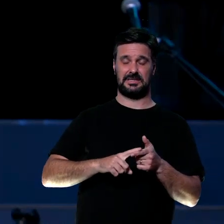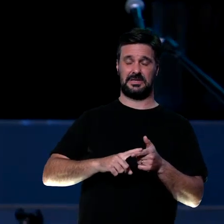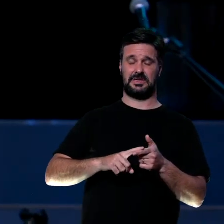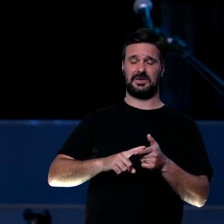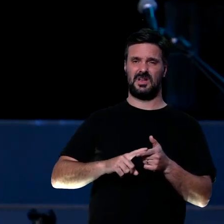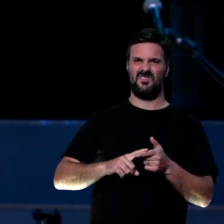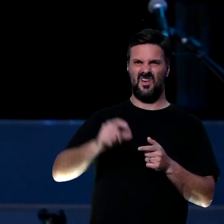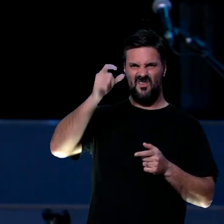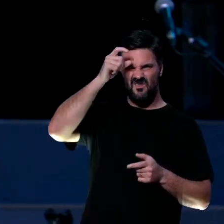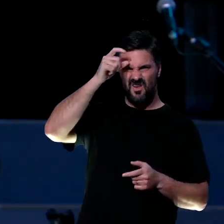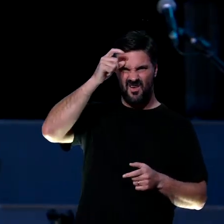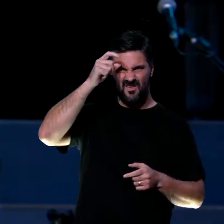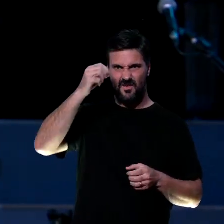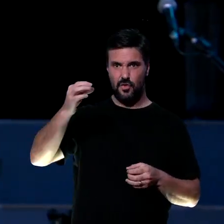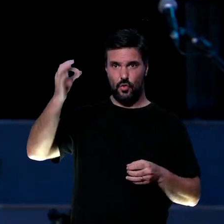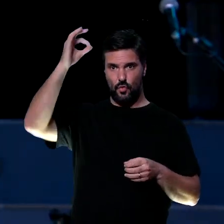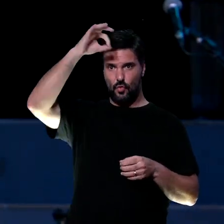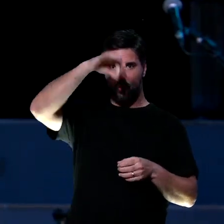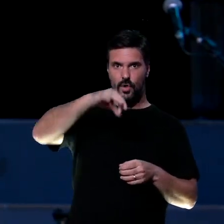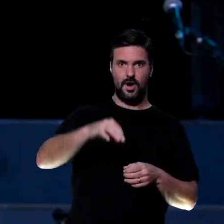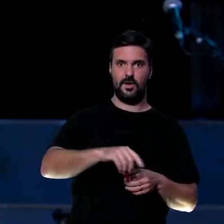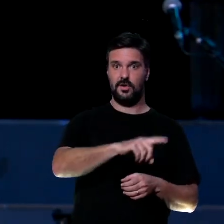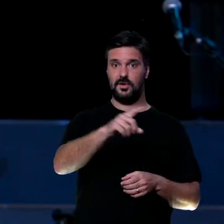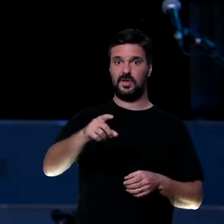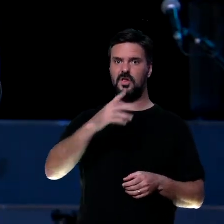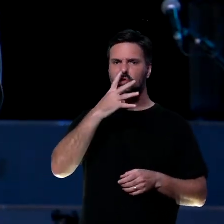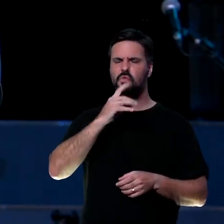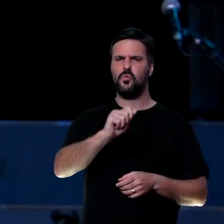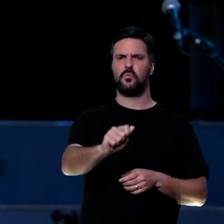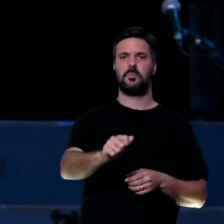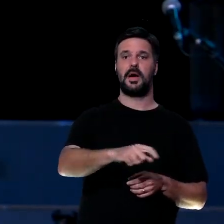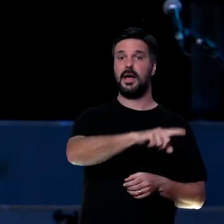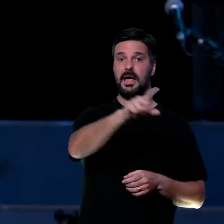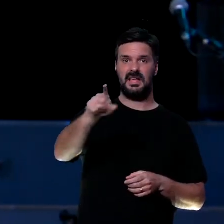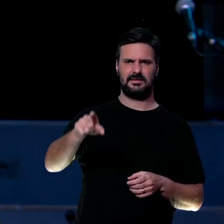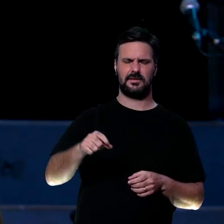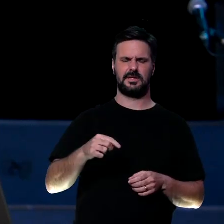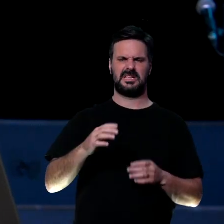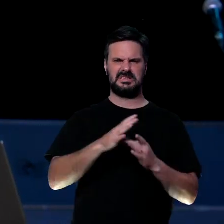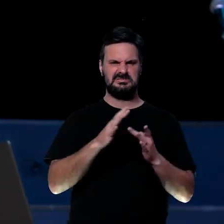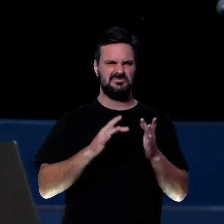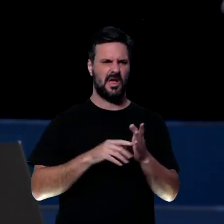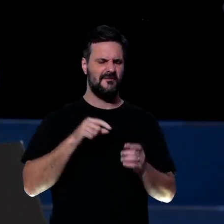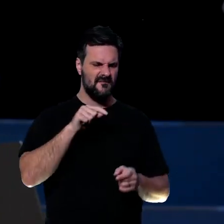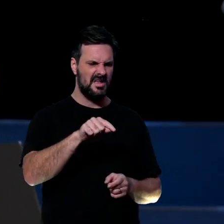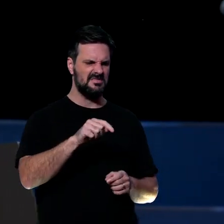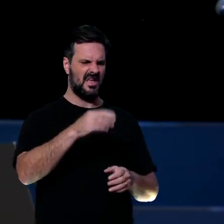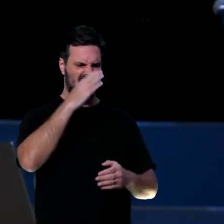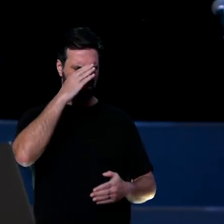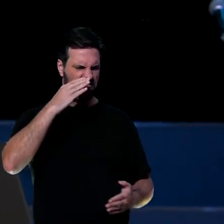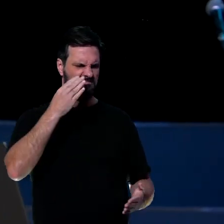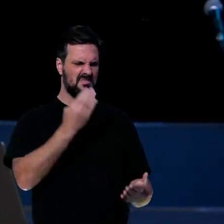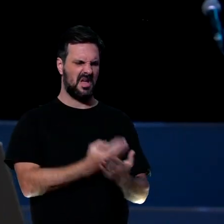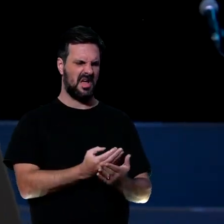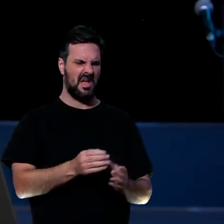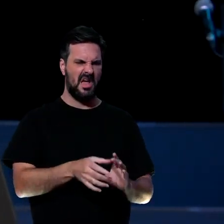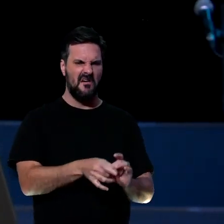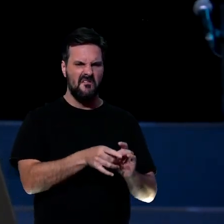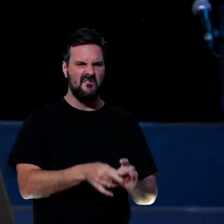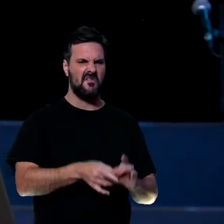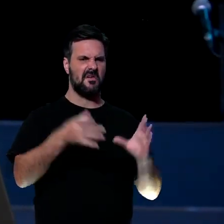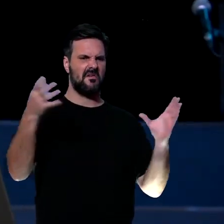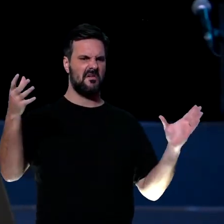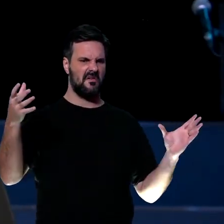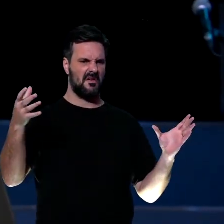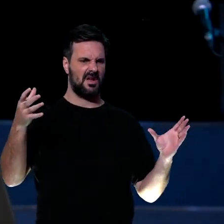malignos e Jesus chega para esse pai e fala assim, olha, você crê que eu posso ajudar você? Você crê que eu posso libertar o seu filho? E ele diz o